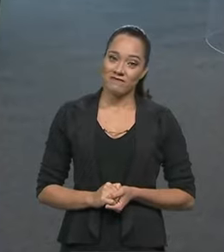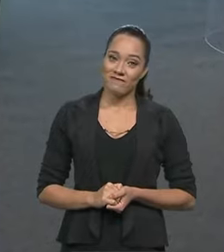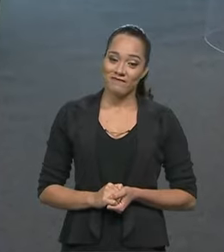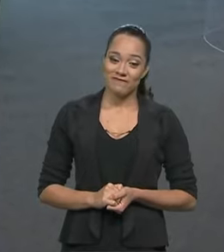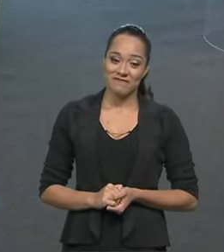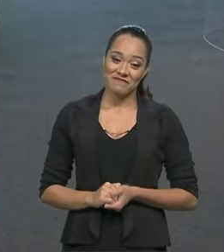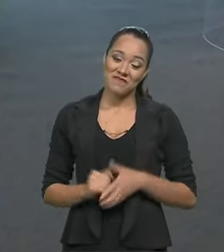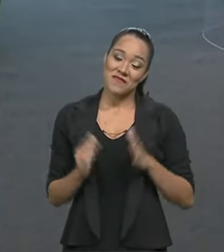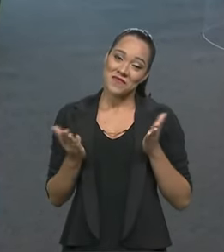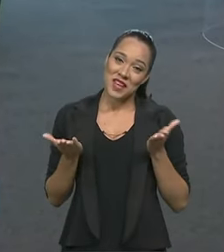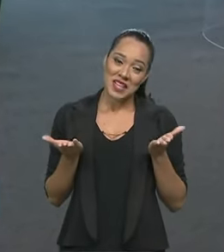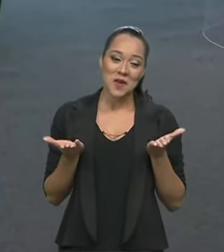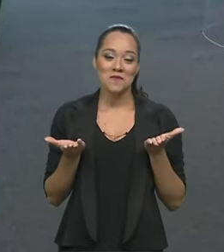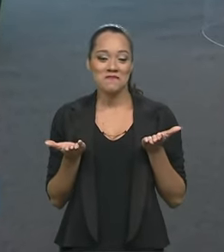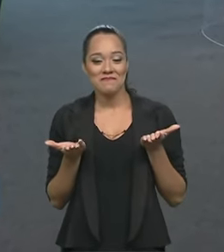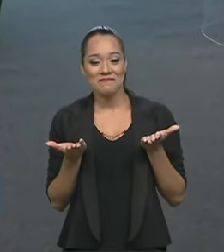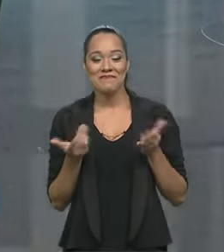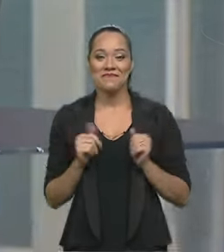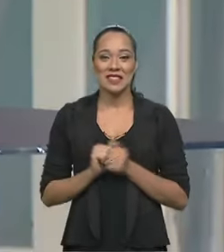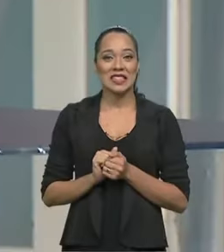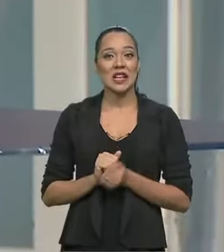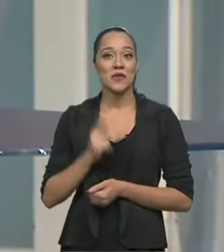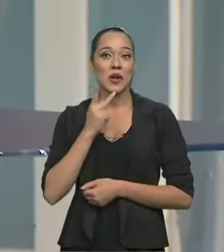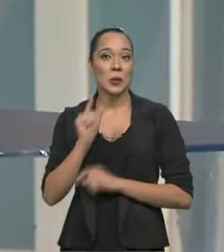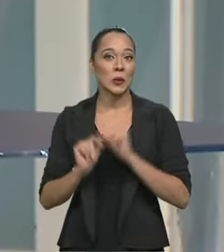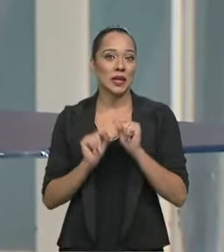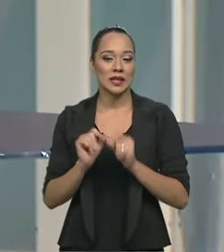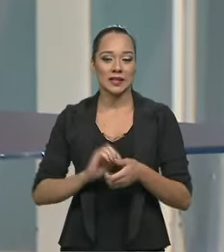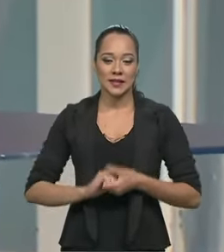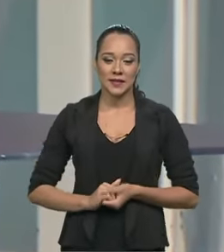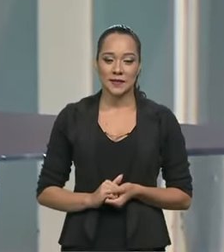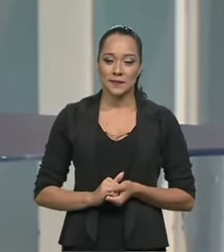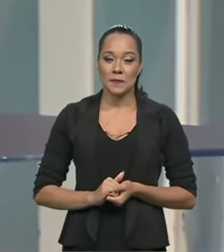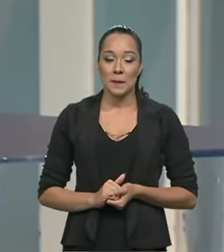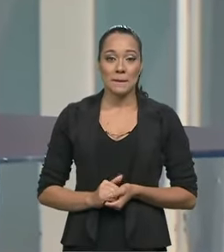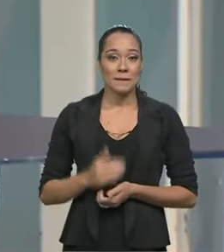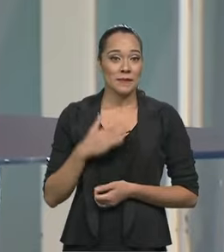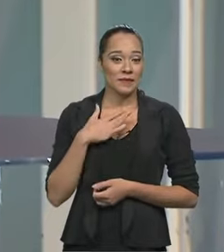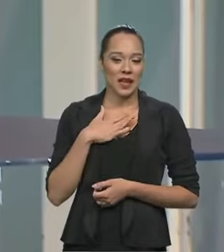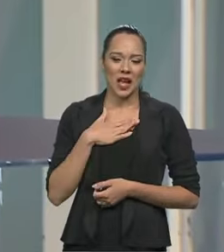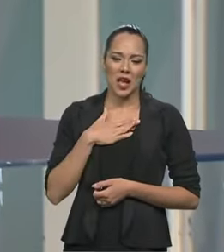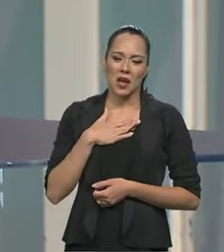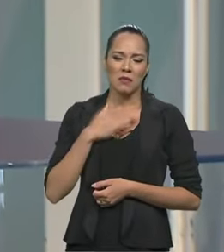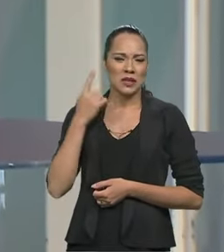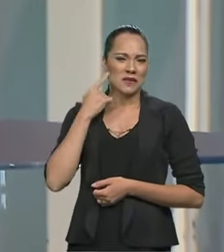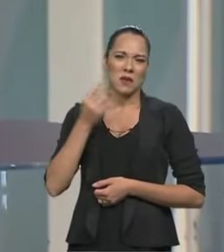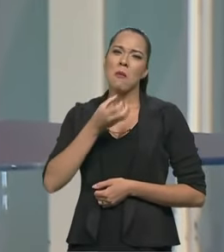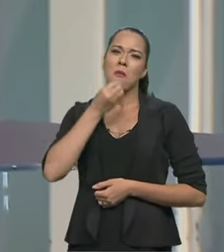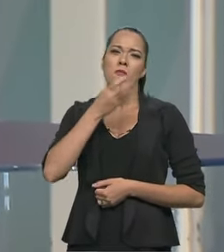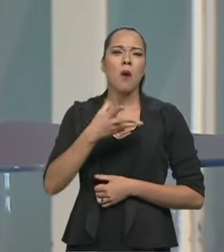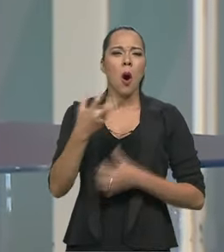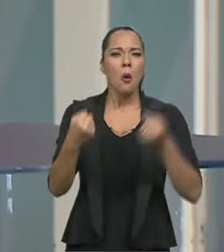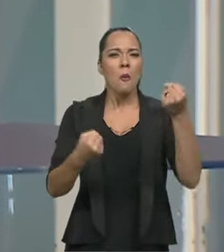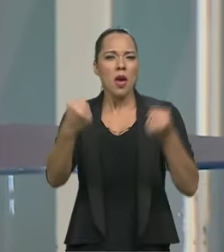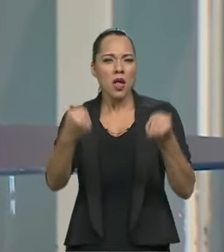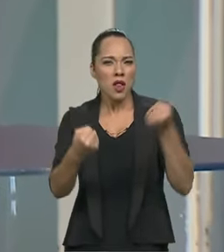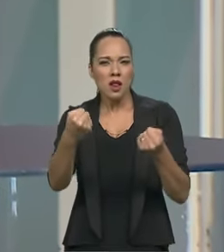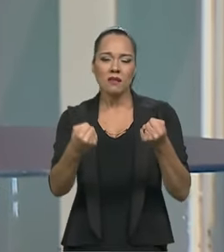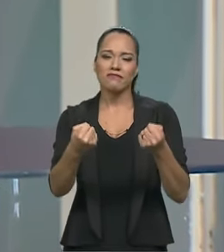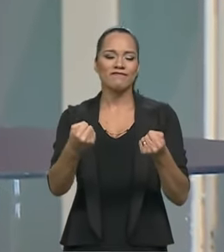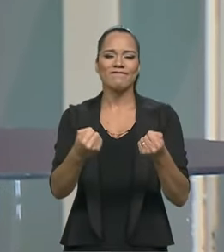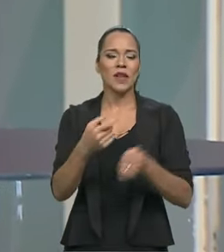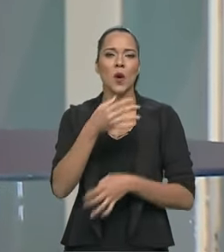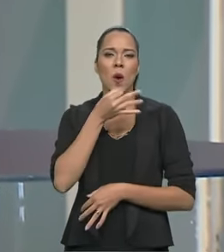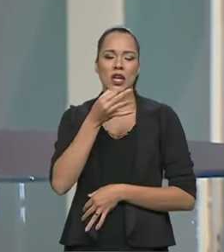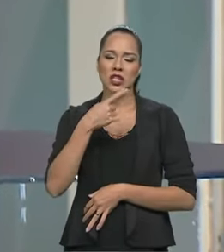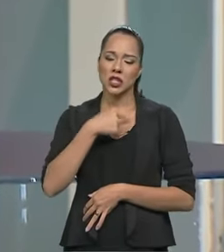Pode ser você. Olha, eu falo o seguinte, eu nem me considerava um bom piloto, eu me considerava que eu